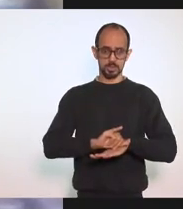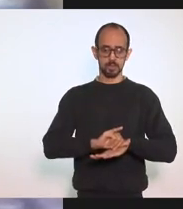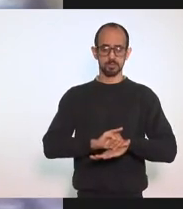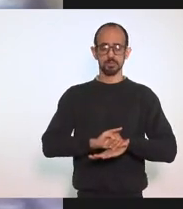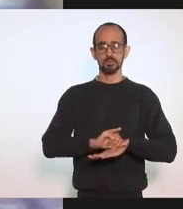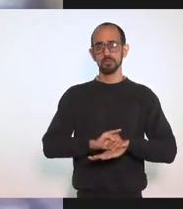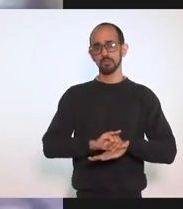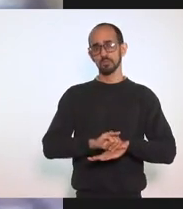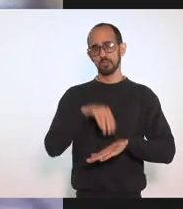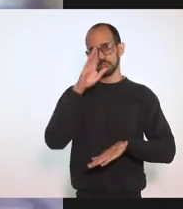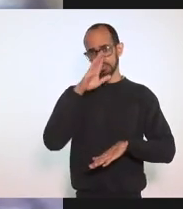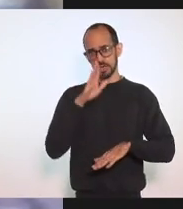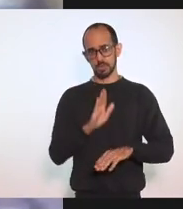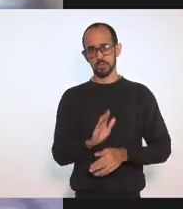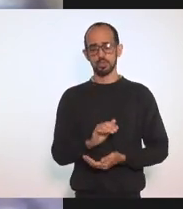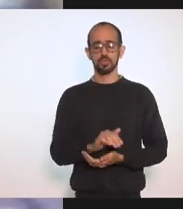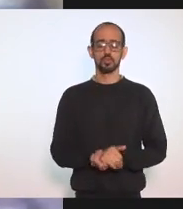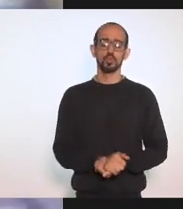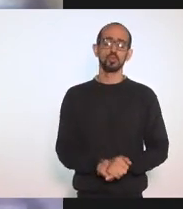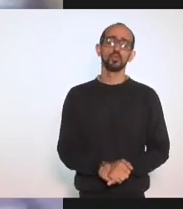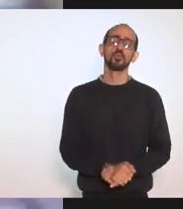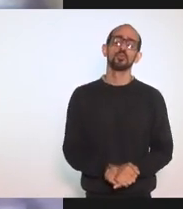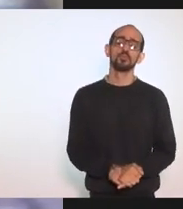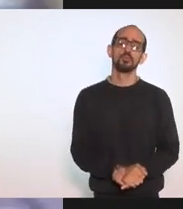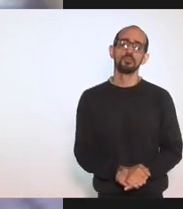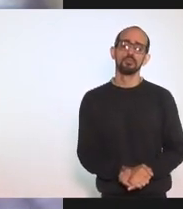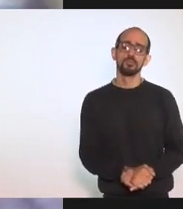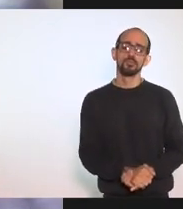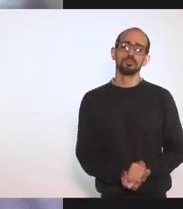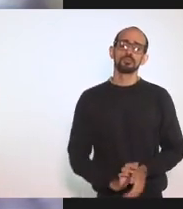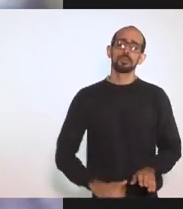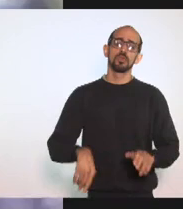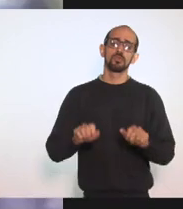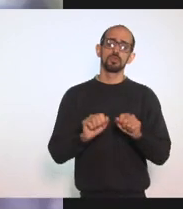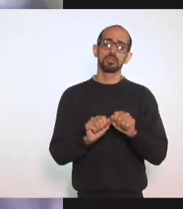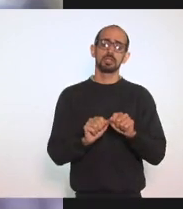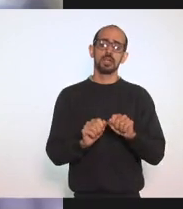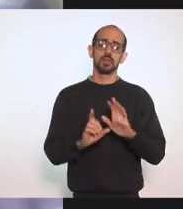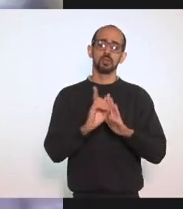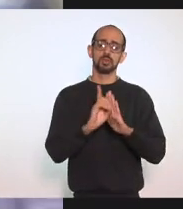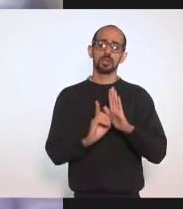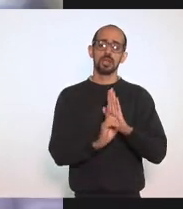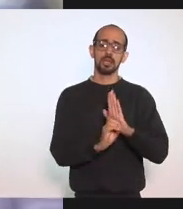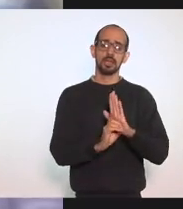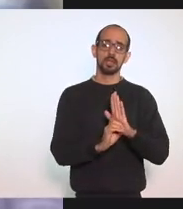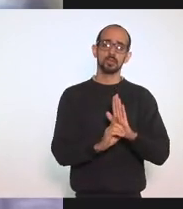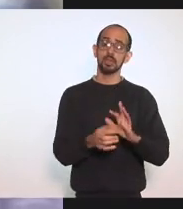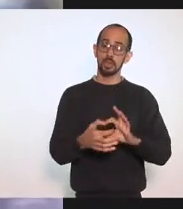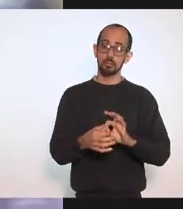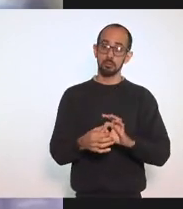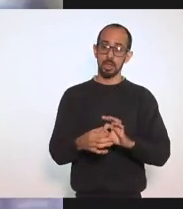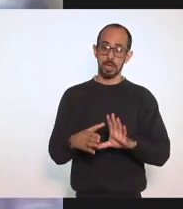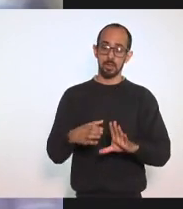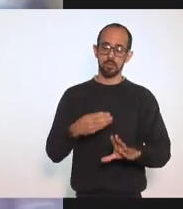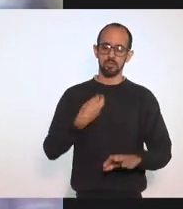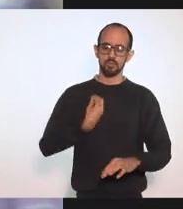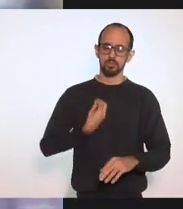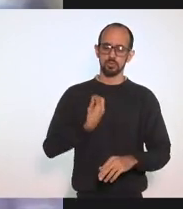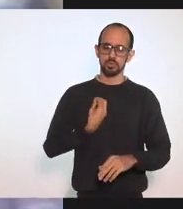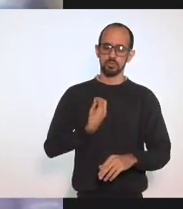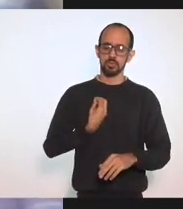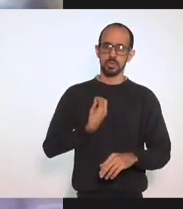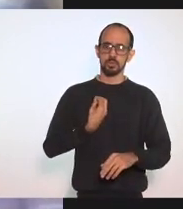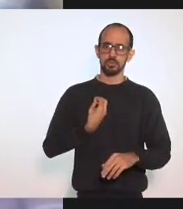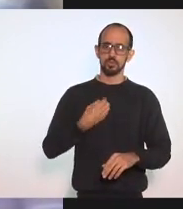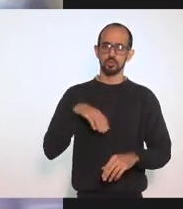De estado Capitais de estado Já dispunham De decretos Que liberavam O funcionamento De cultos E missas